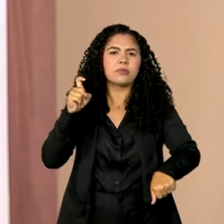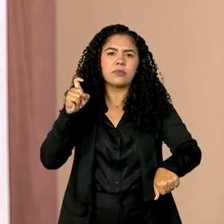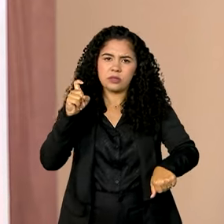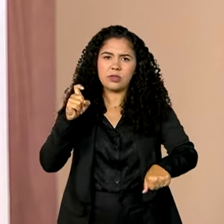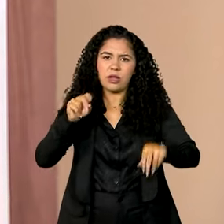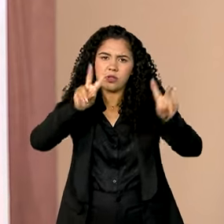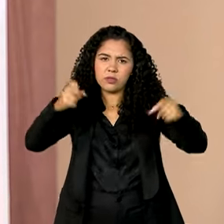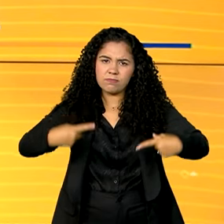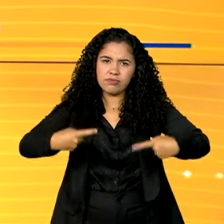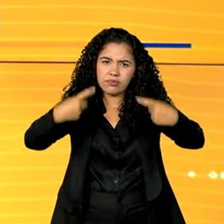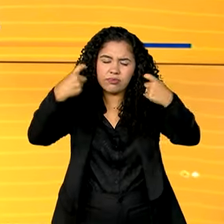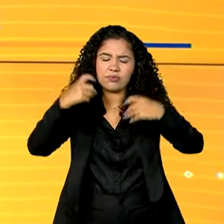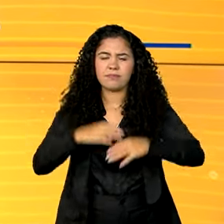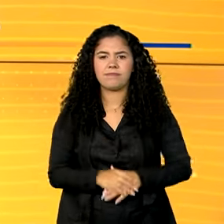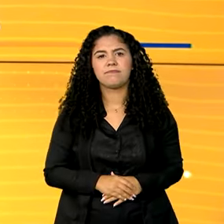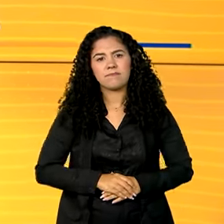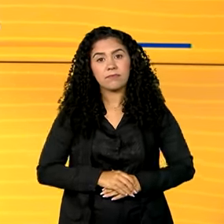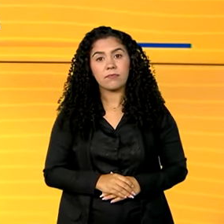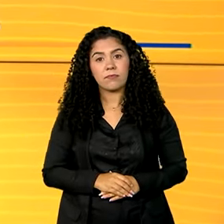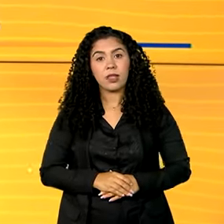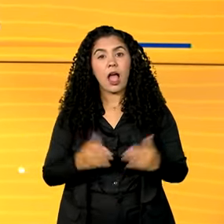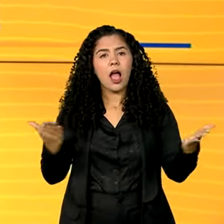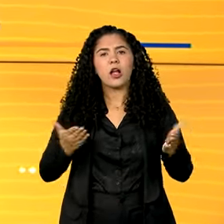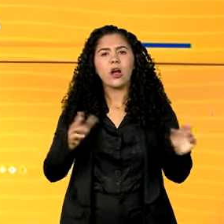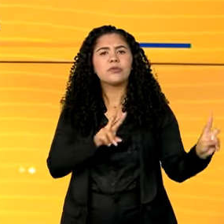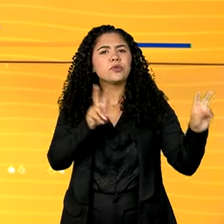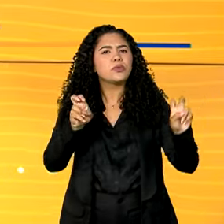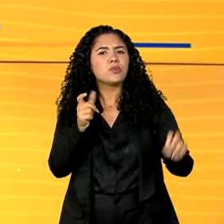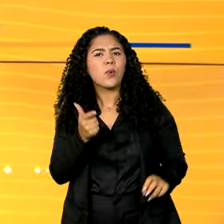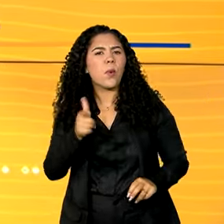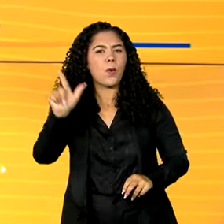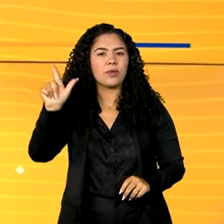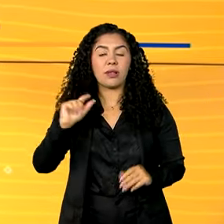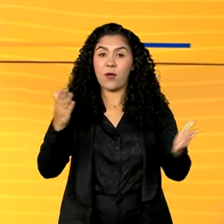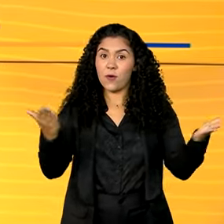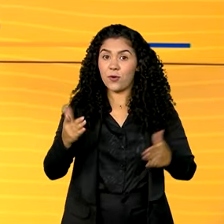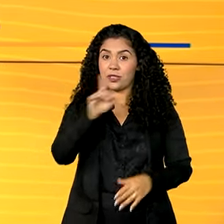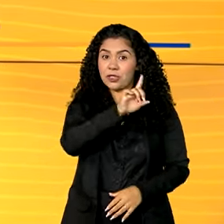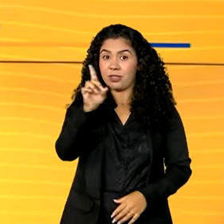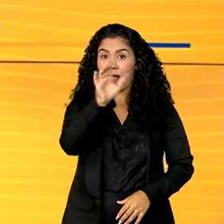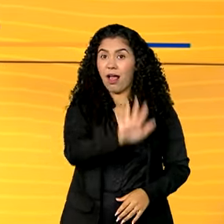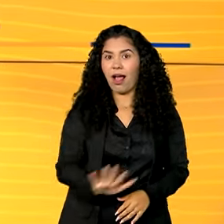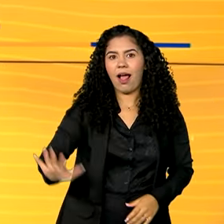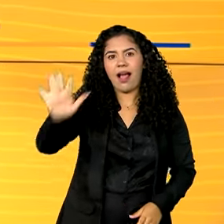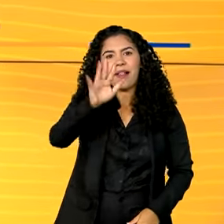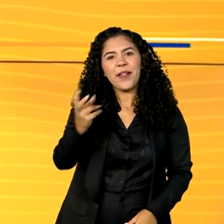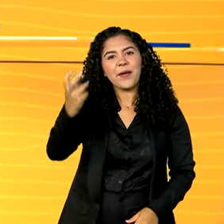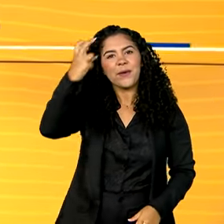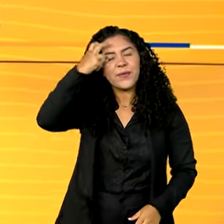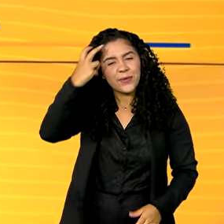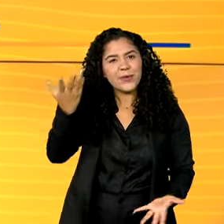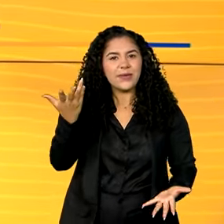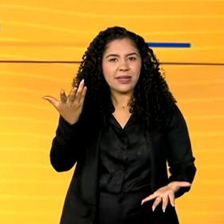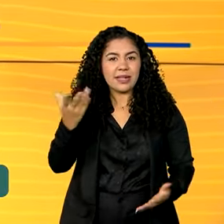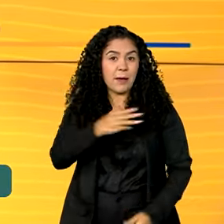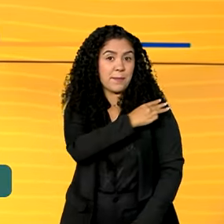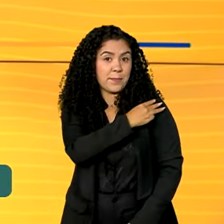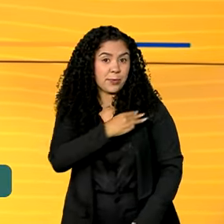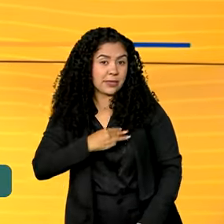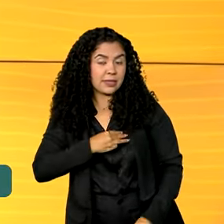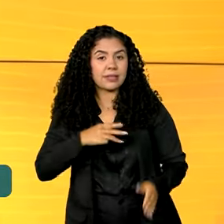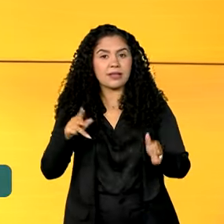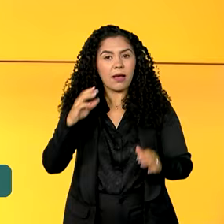hostilidades. Vamos mudar de assunto porque hoje é o Dia Nacional da Cultura. E para lembrar a data, a